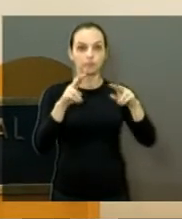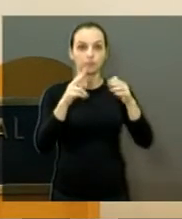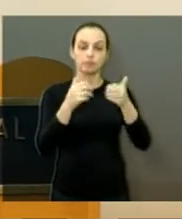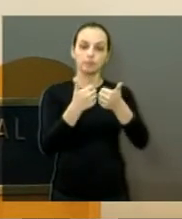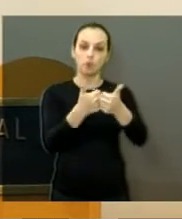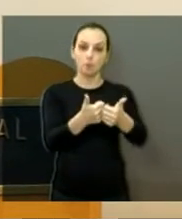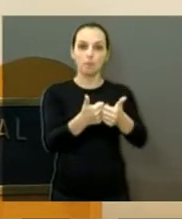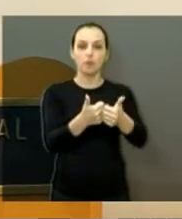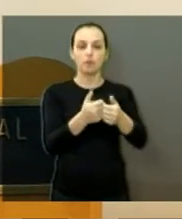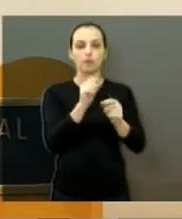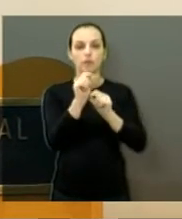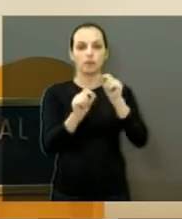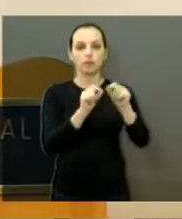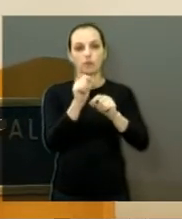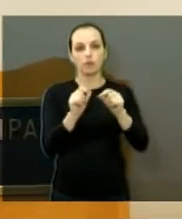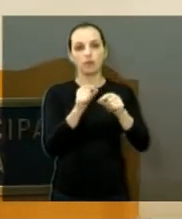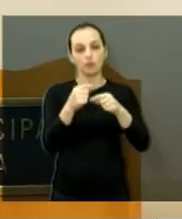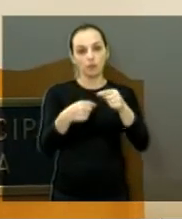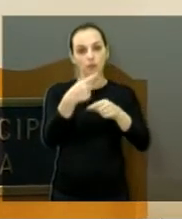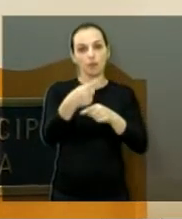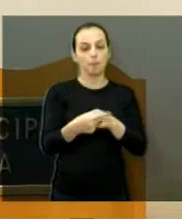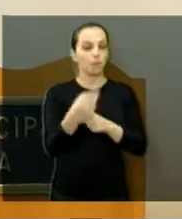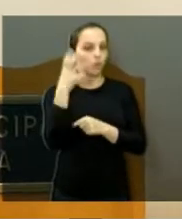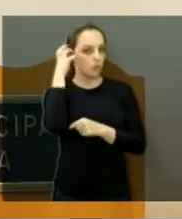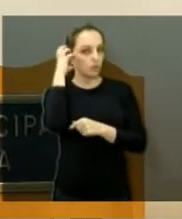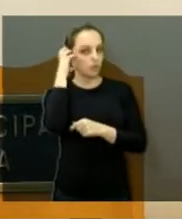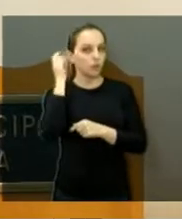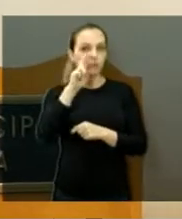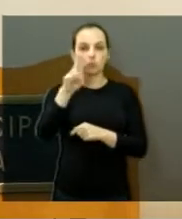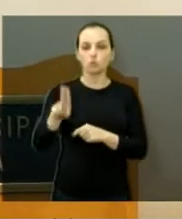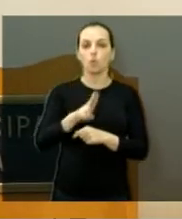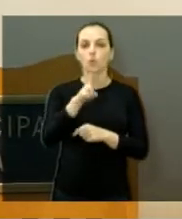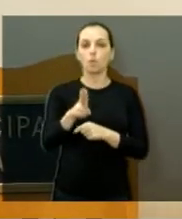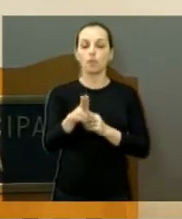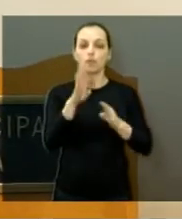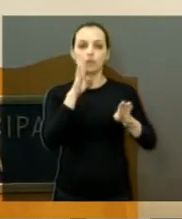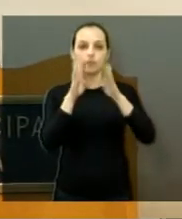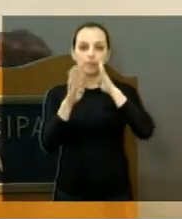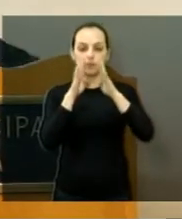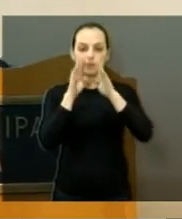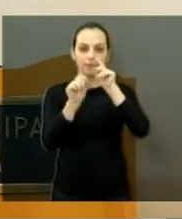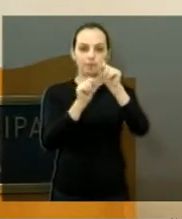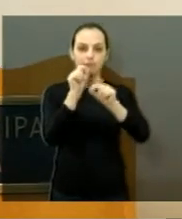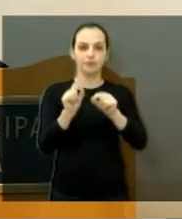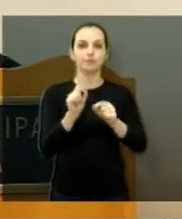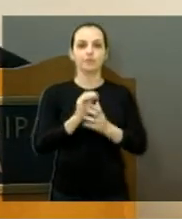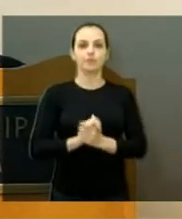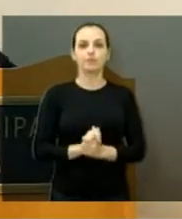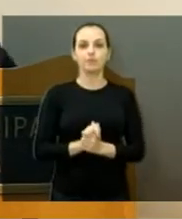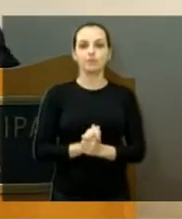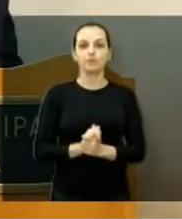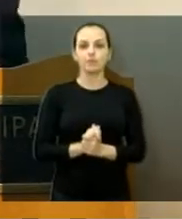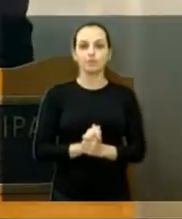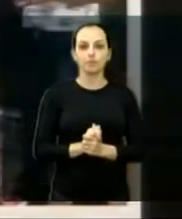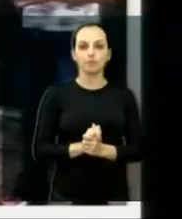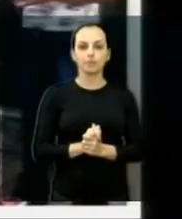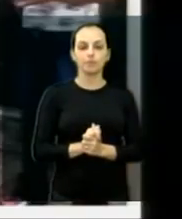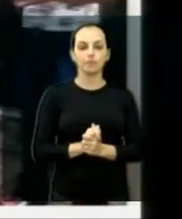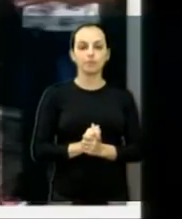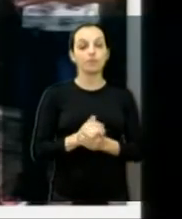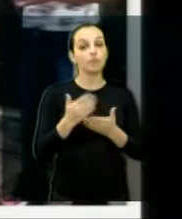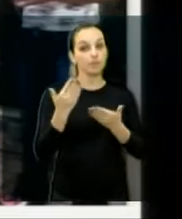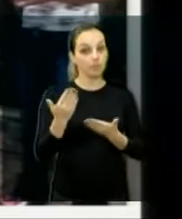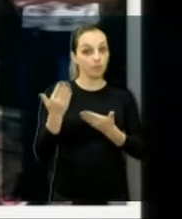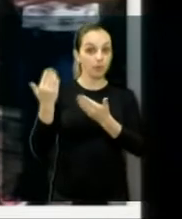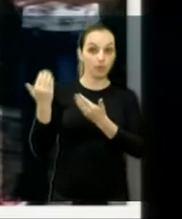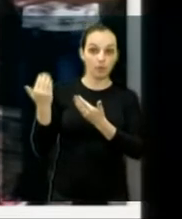quem está mais tarde na Uniara e na rede social. Eu vou ver a semana do dia que está ali